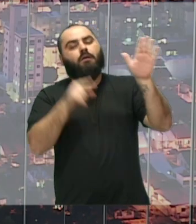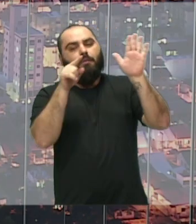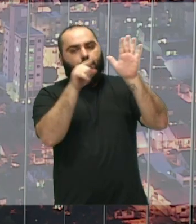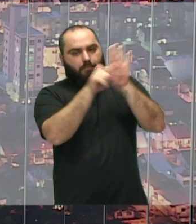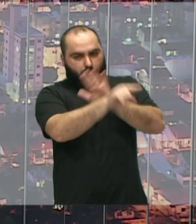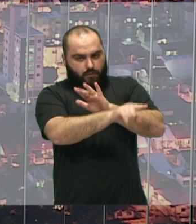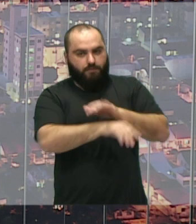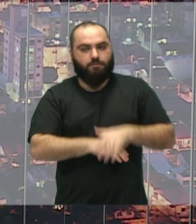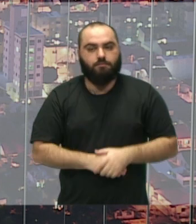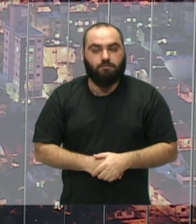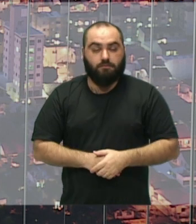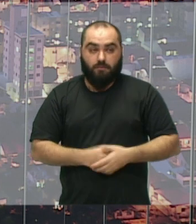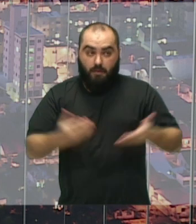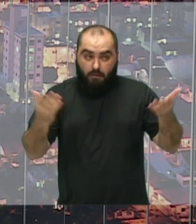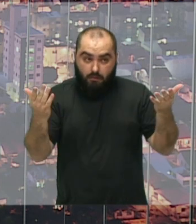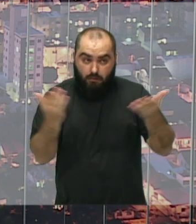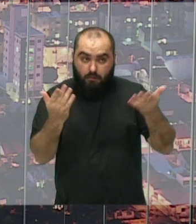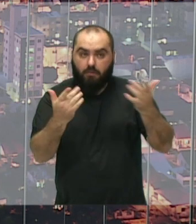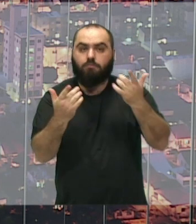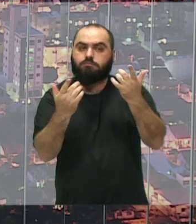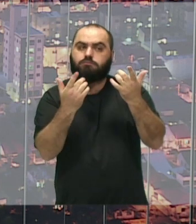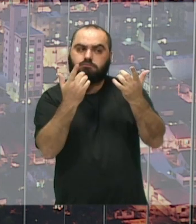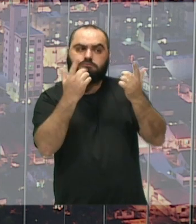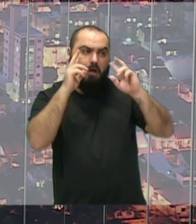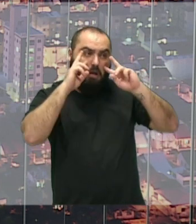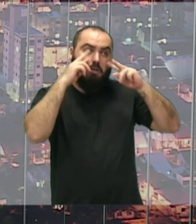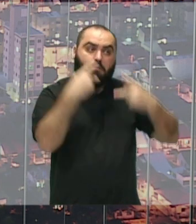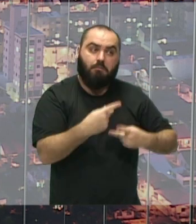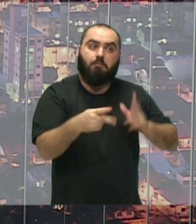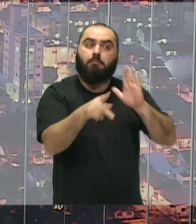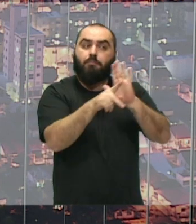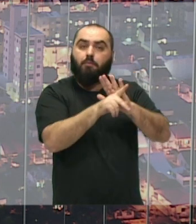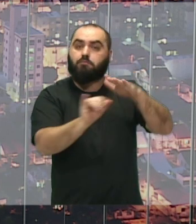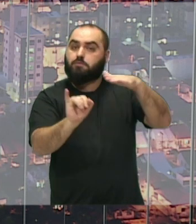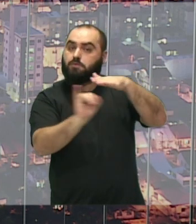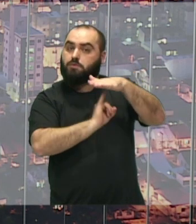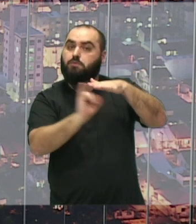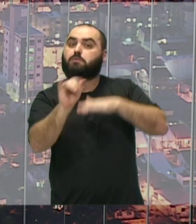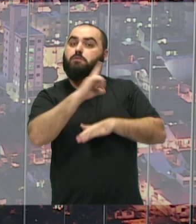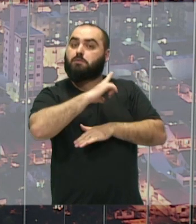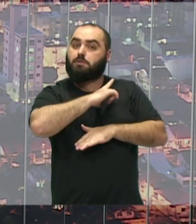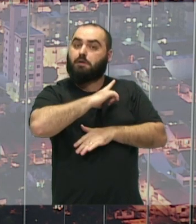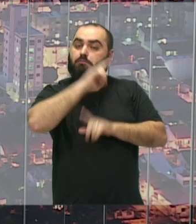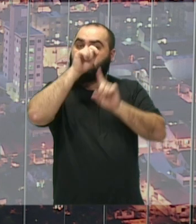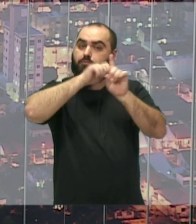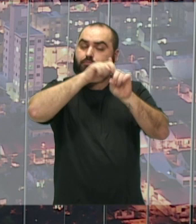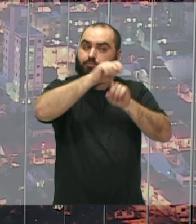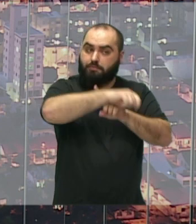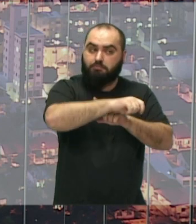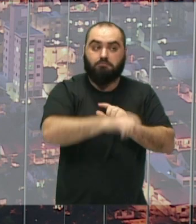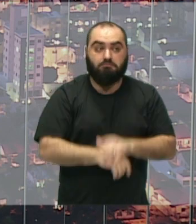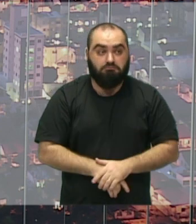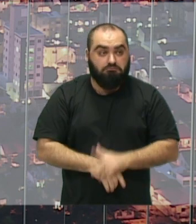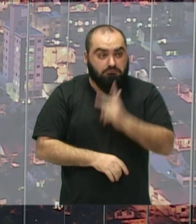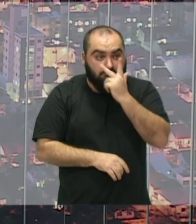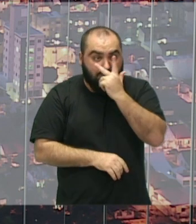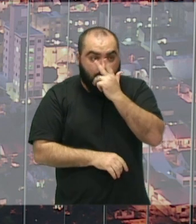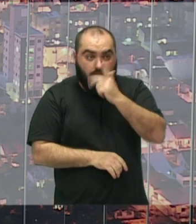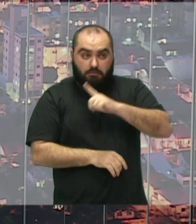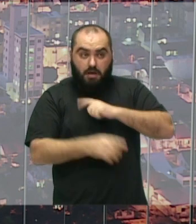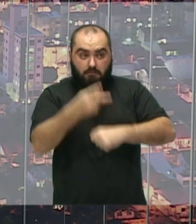reconhecimento que o Conservatório tem alcançado nos últimos meses. Recentemente ele foi premiado pela